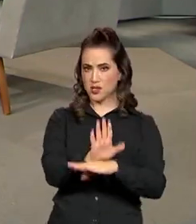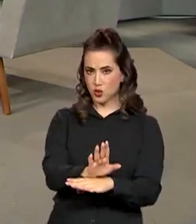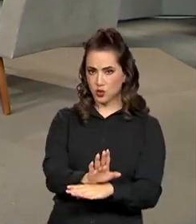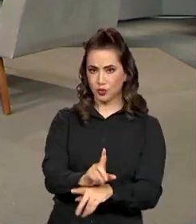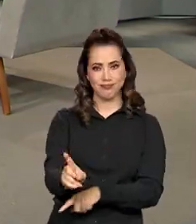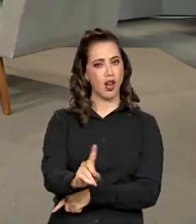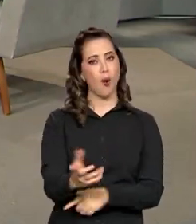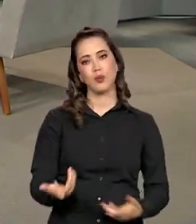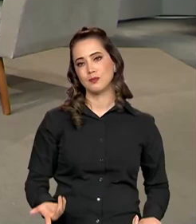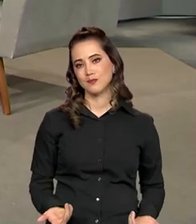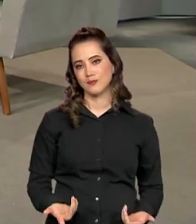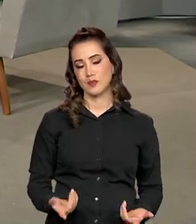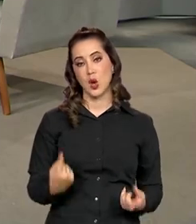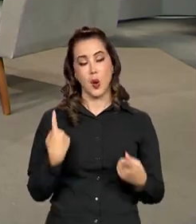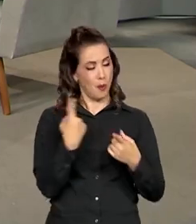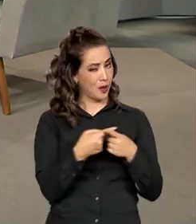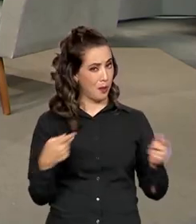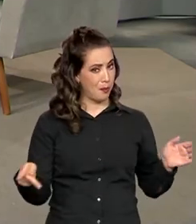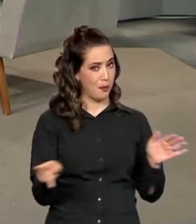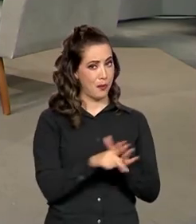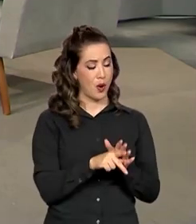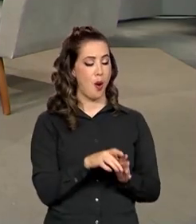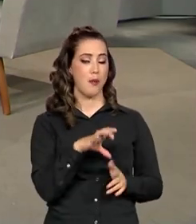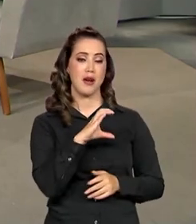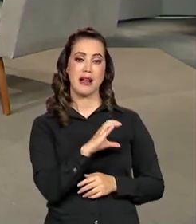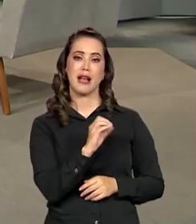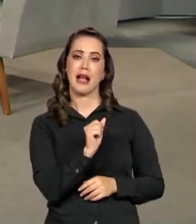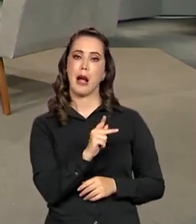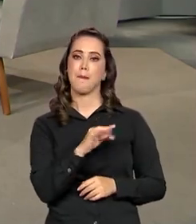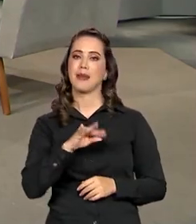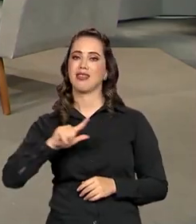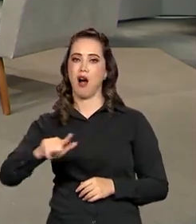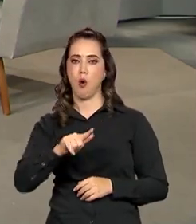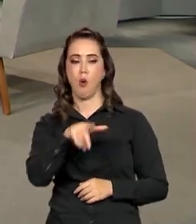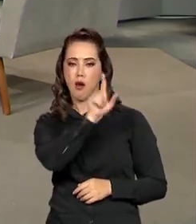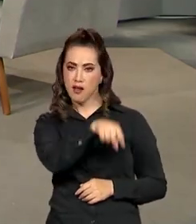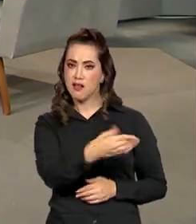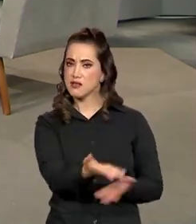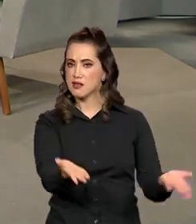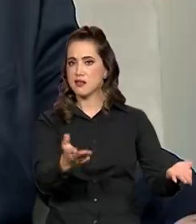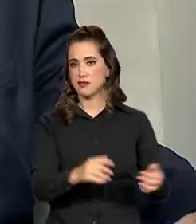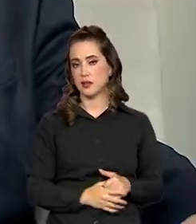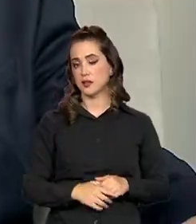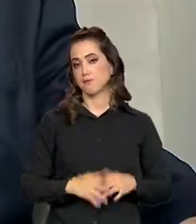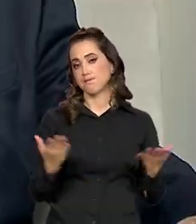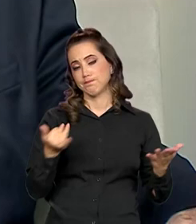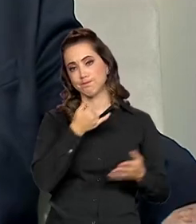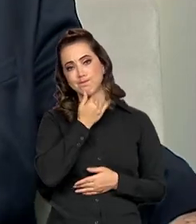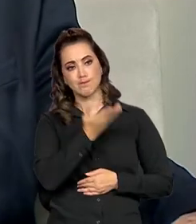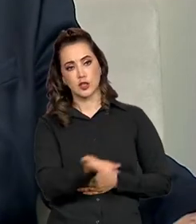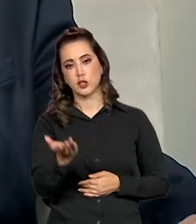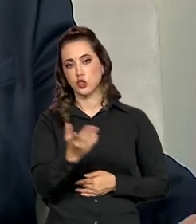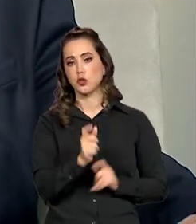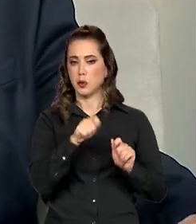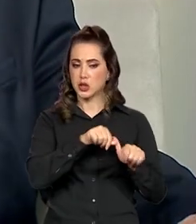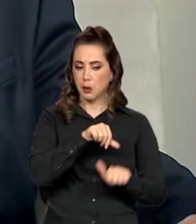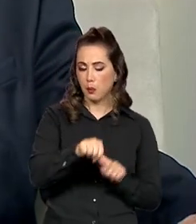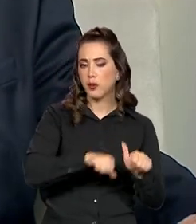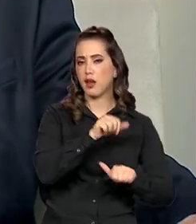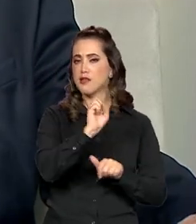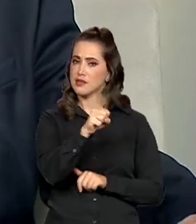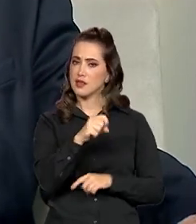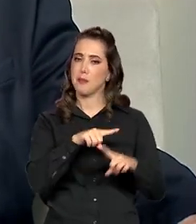esse é o DNA do capital, infelizmente, deveria ser diferente, mas, infelizmente, é assim que funciona,